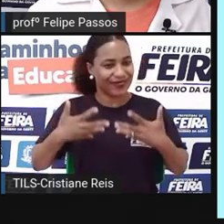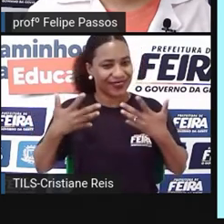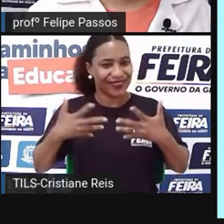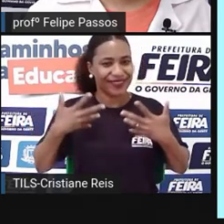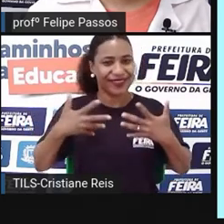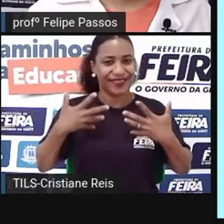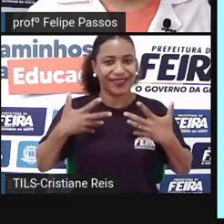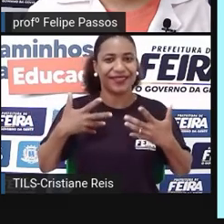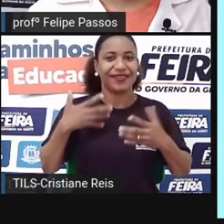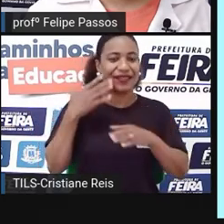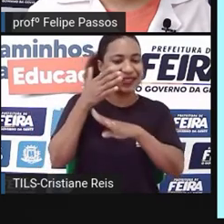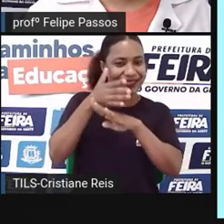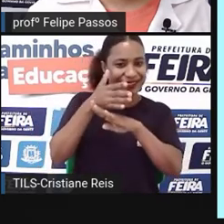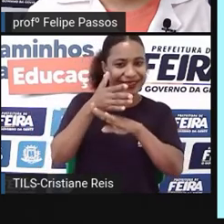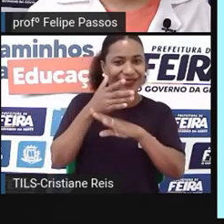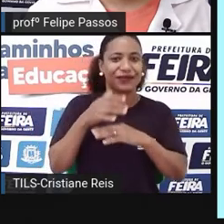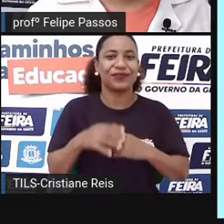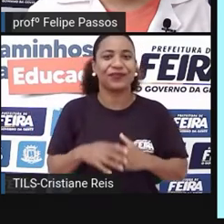essa sorveteria.